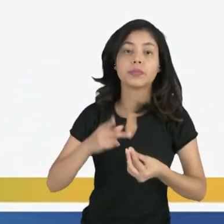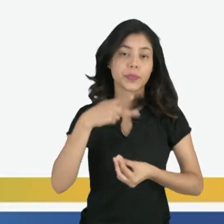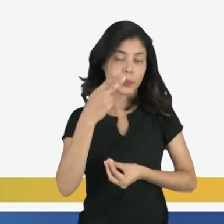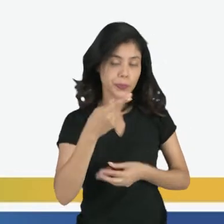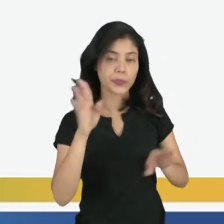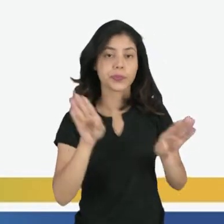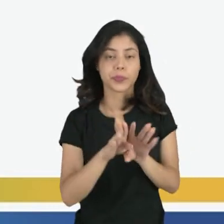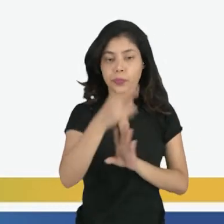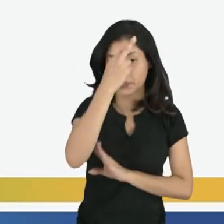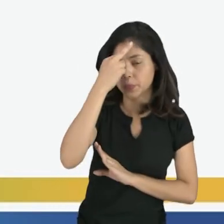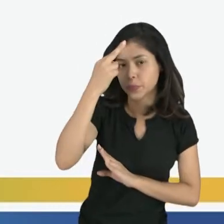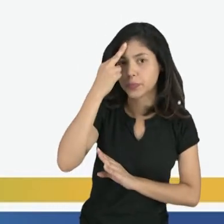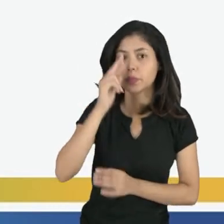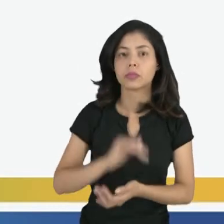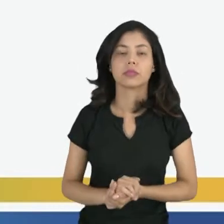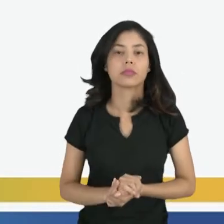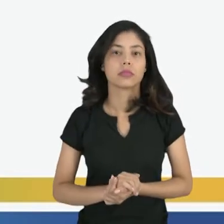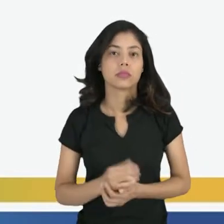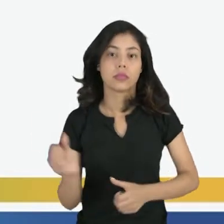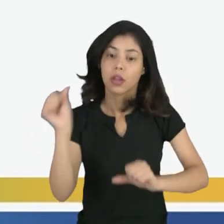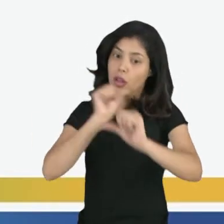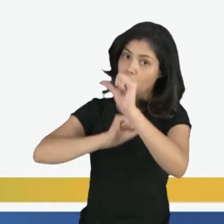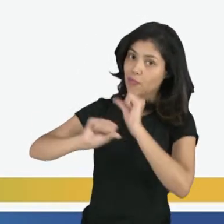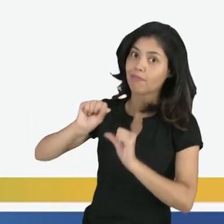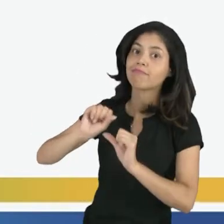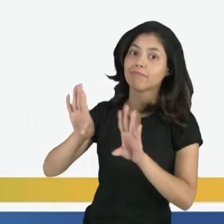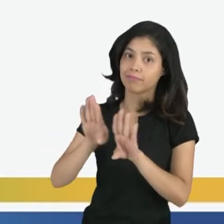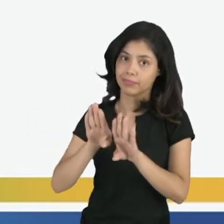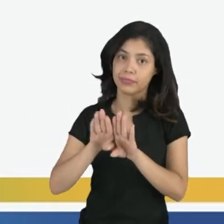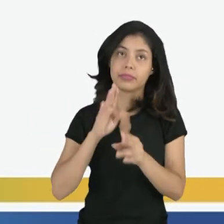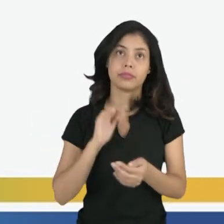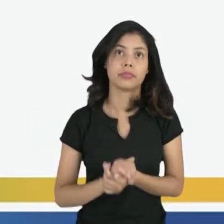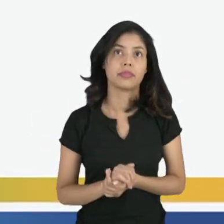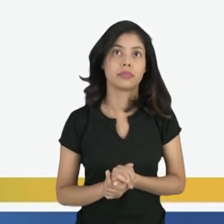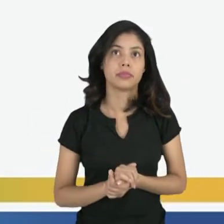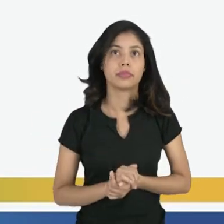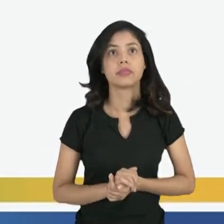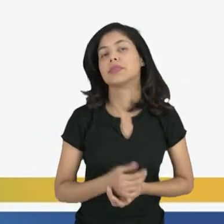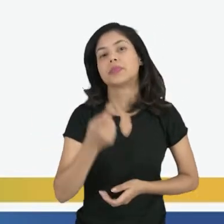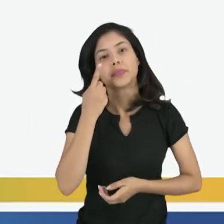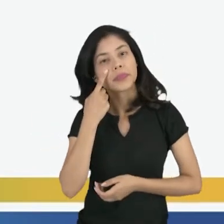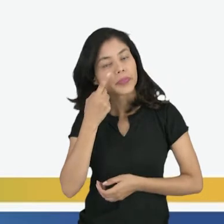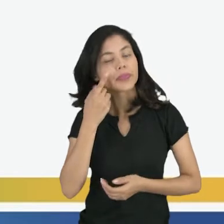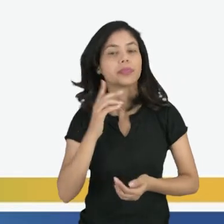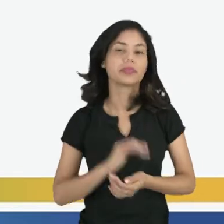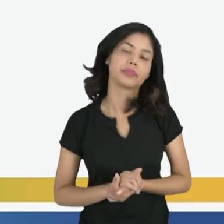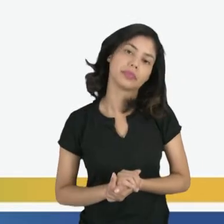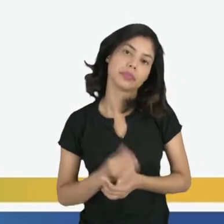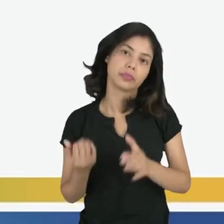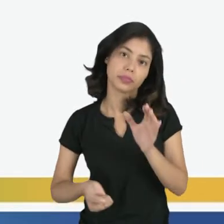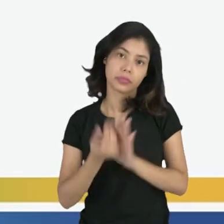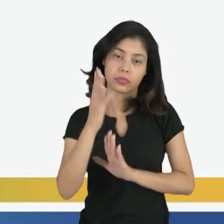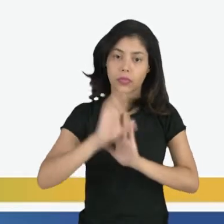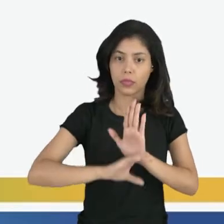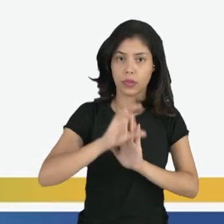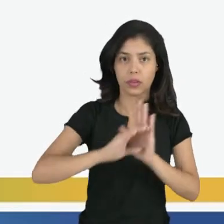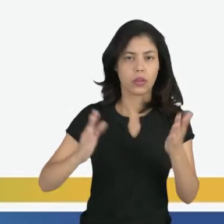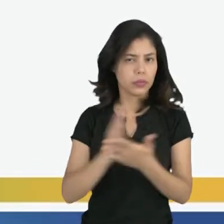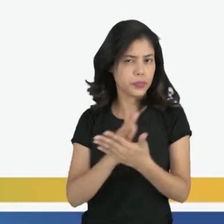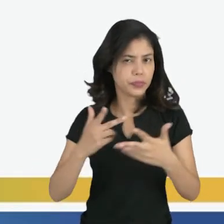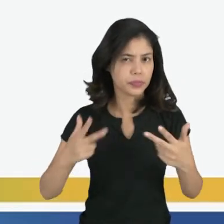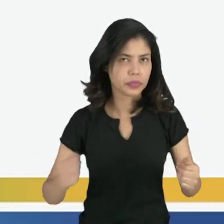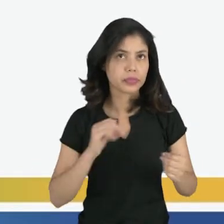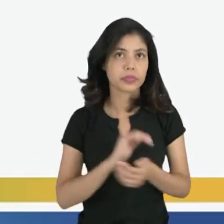dizer, existe uma história, existe a contra-história, certo? Um paralácto, existe um conceito de alguma